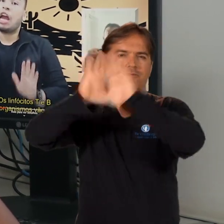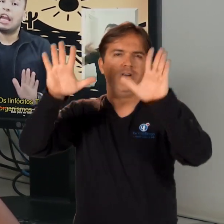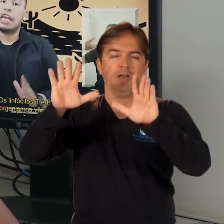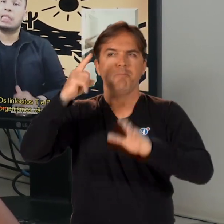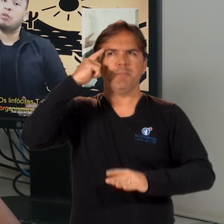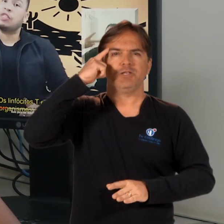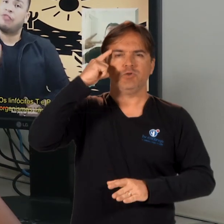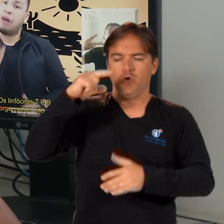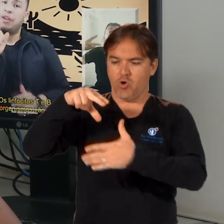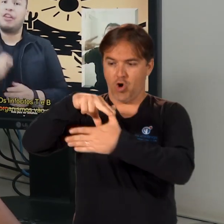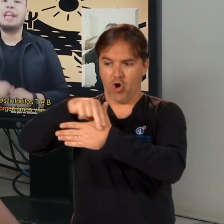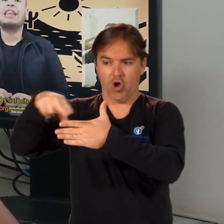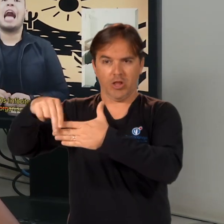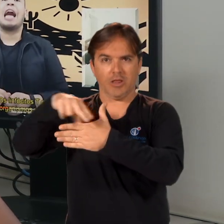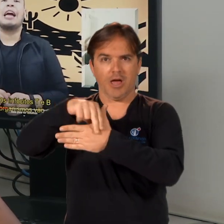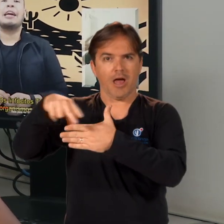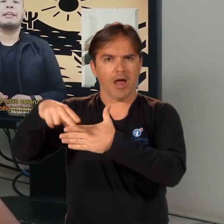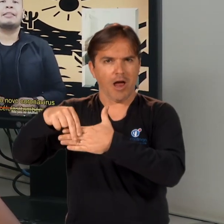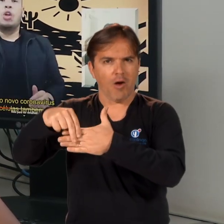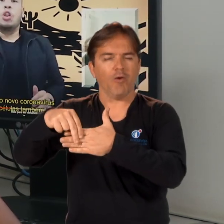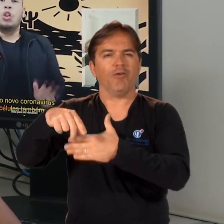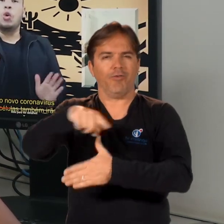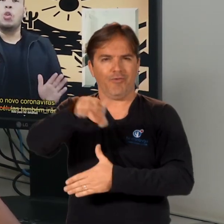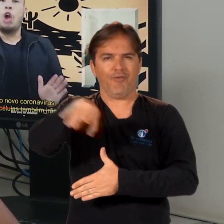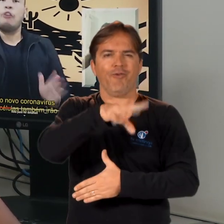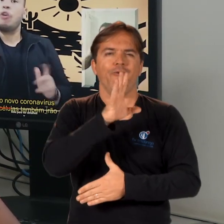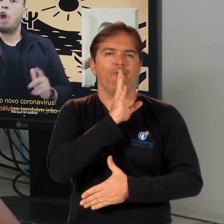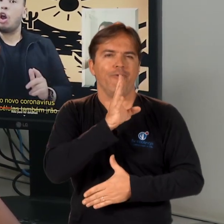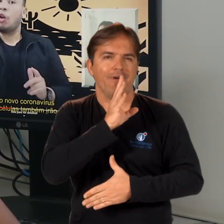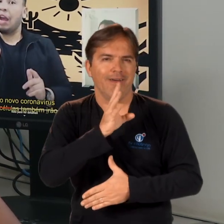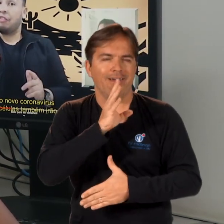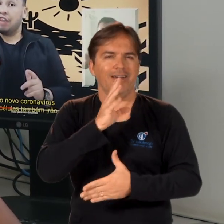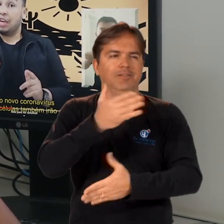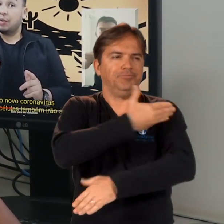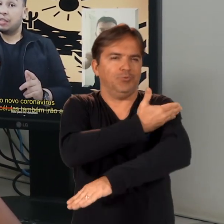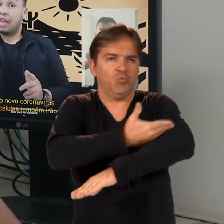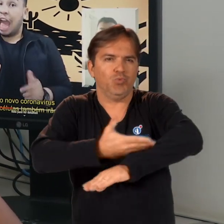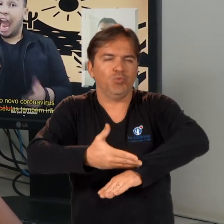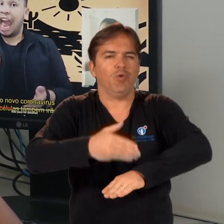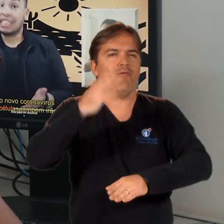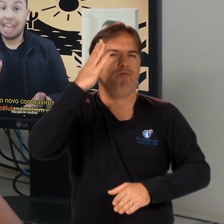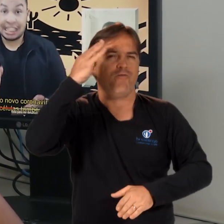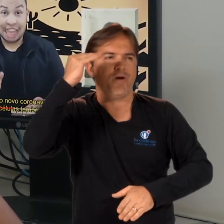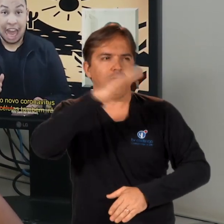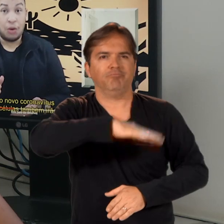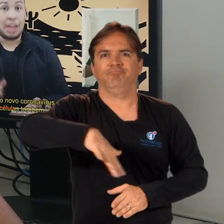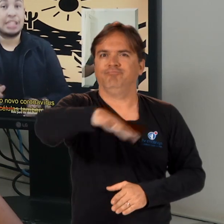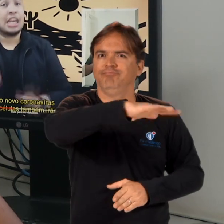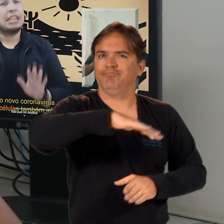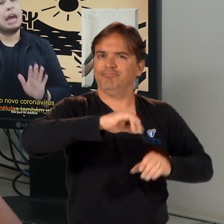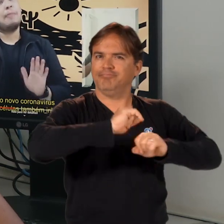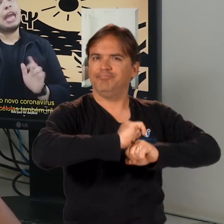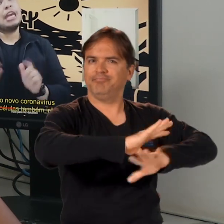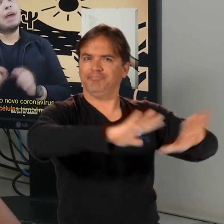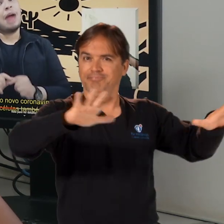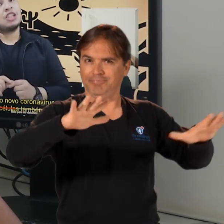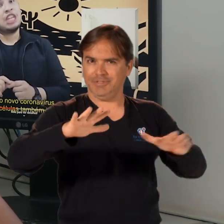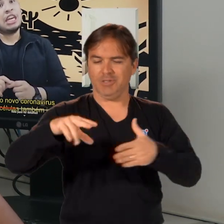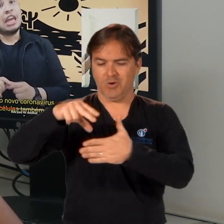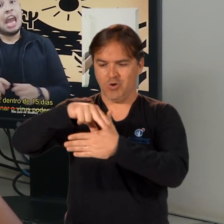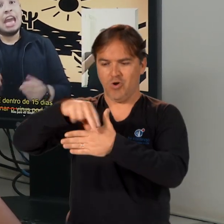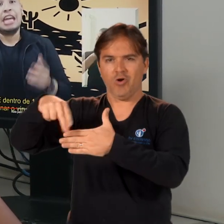o cordel, que é uma linguagem tão típica do Nordeste que as pessoas se identificam tanto, que já era um sucesso quando a gente só